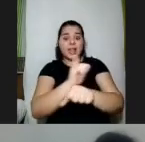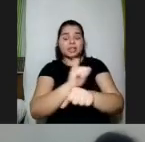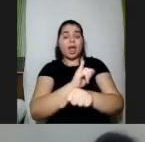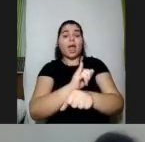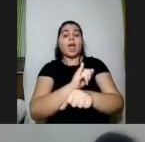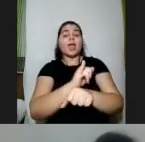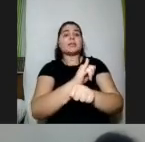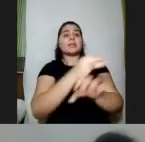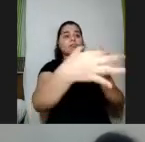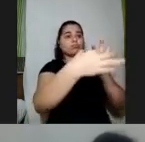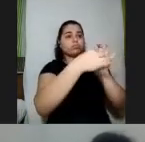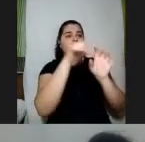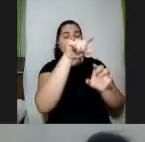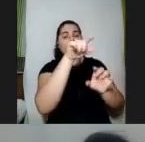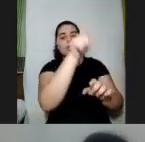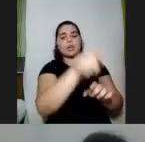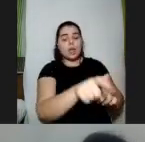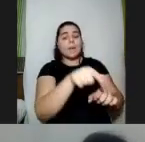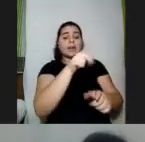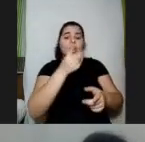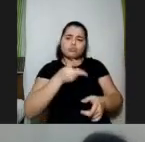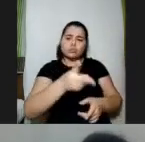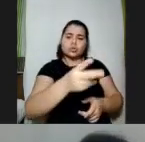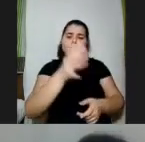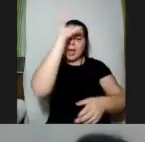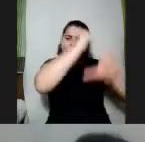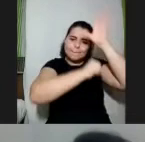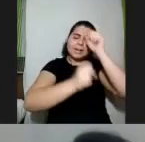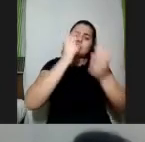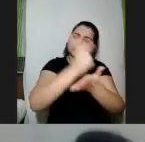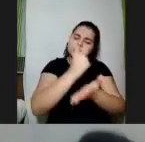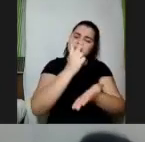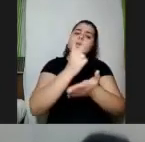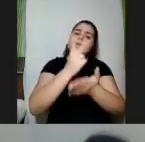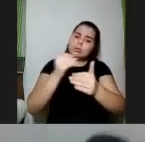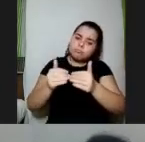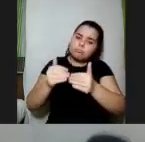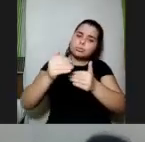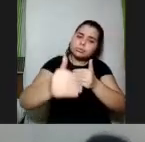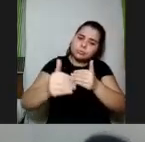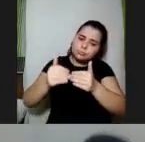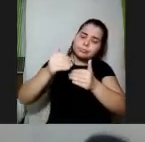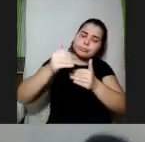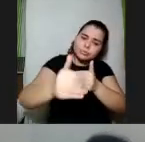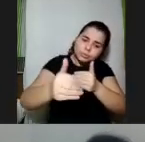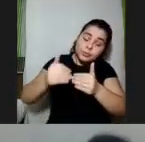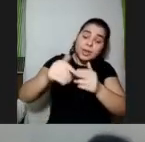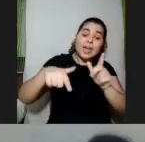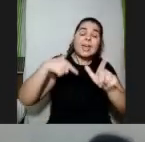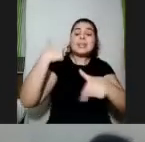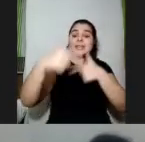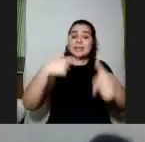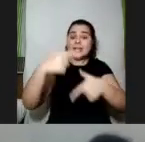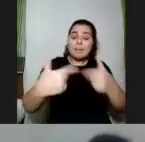ela esteja sempre aprendendo avançando em relação ao seu aprendizado e sempre trabalhando dentro das suas possibilidades